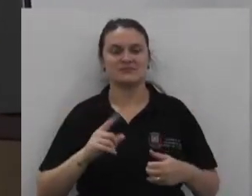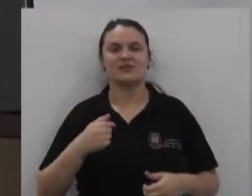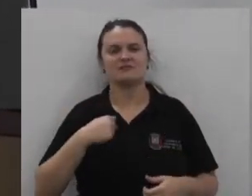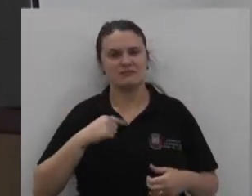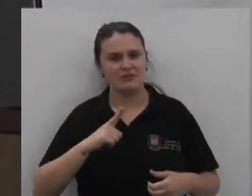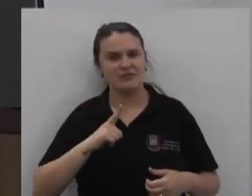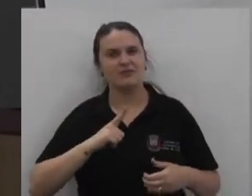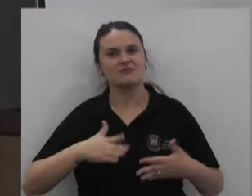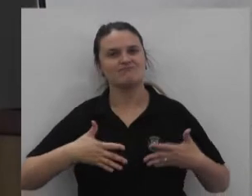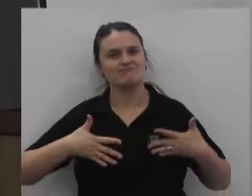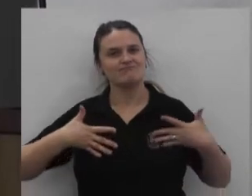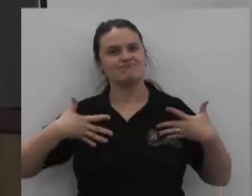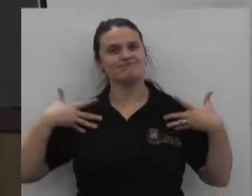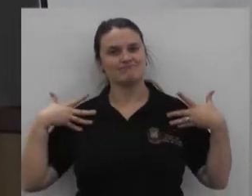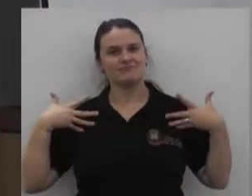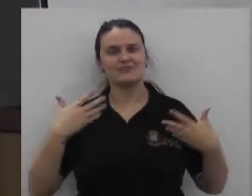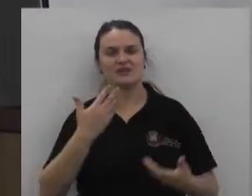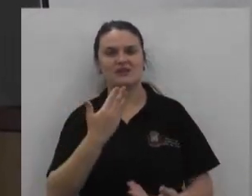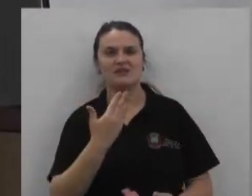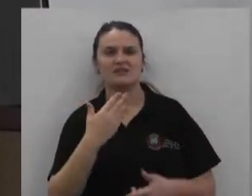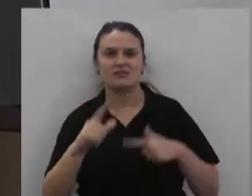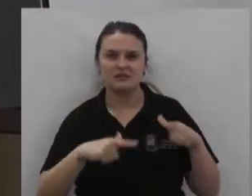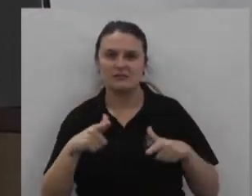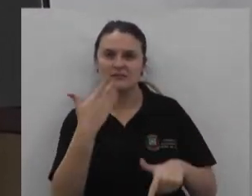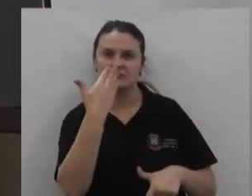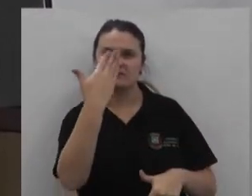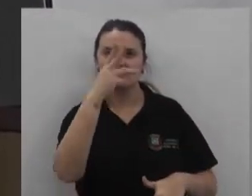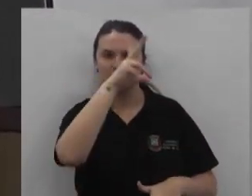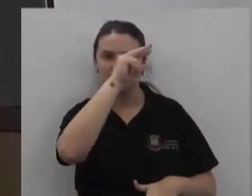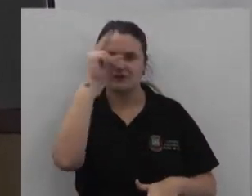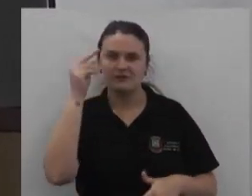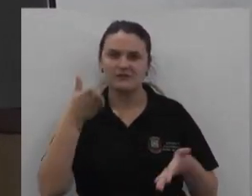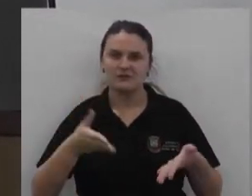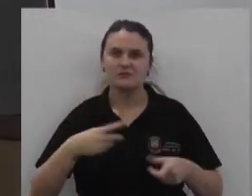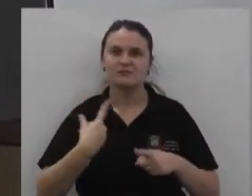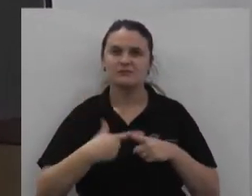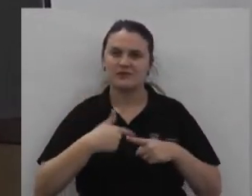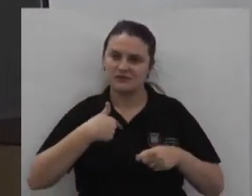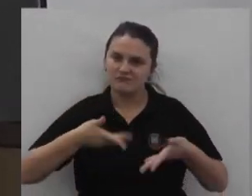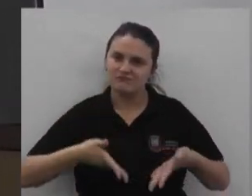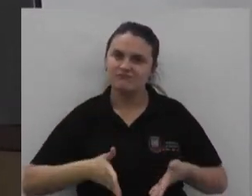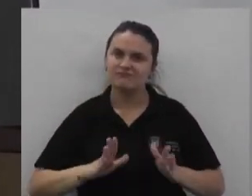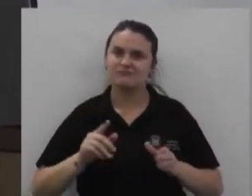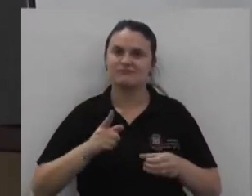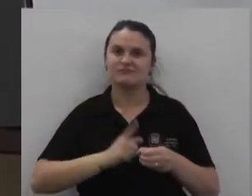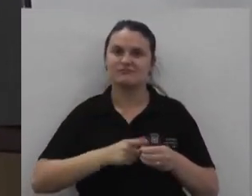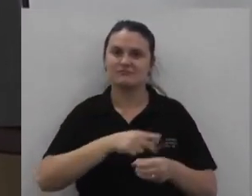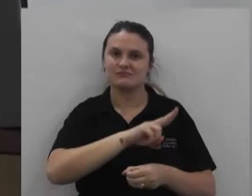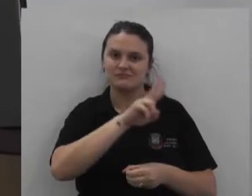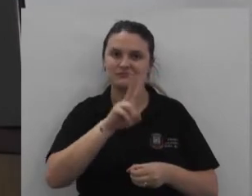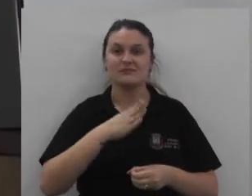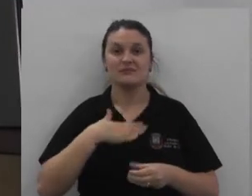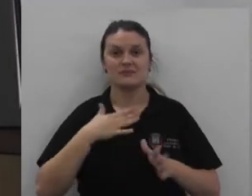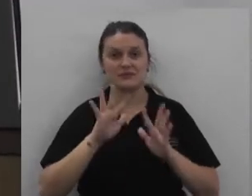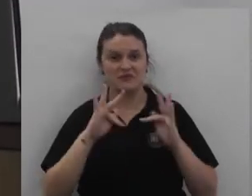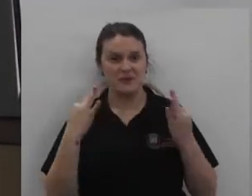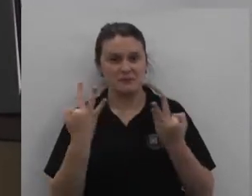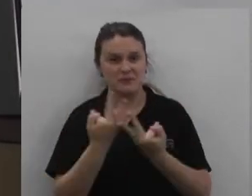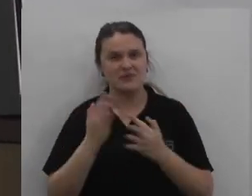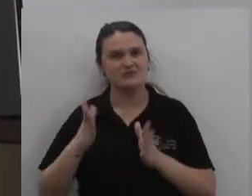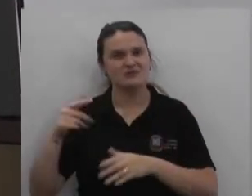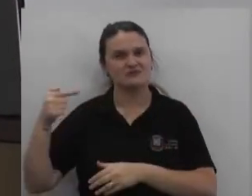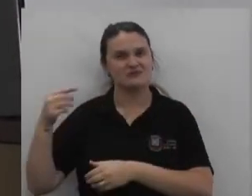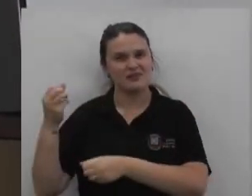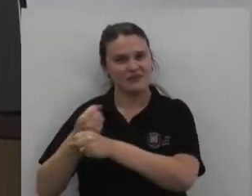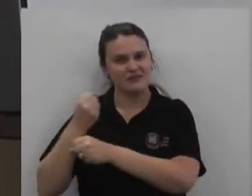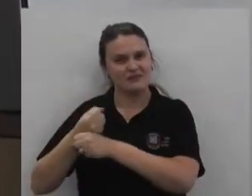sinto muito Orgulho De estar Na frente Do Executivo Municipal Porque Nasci aqui Em União da Vitória Minha família Vem há mais